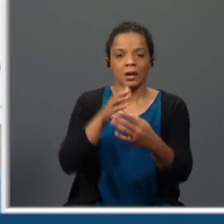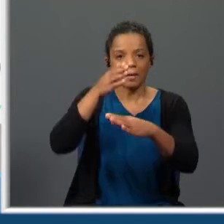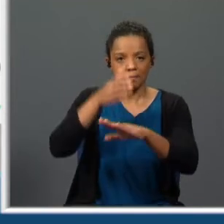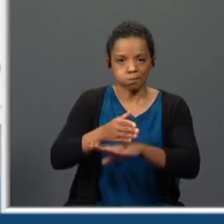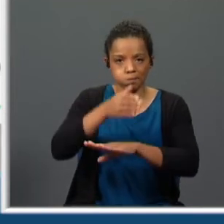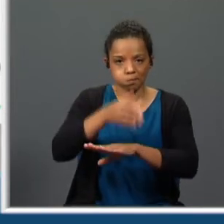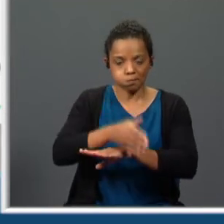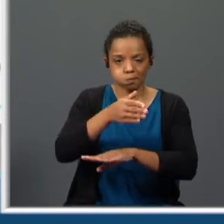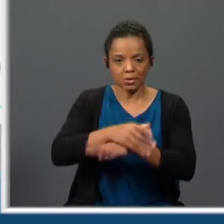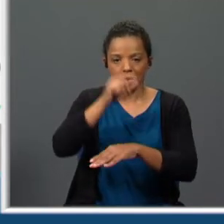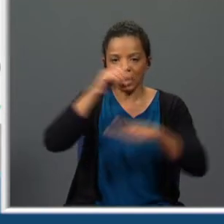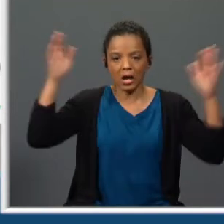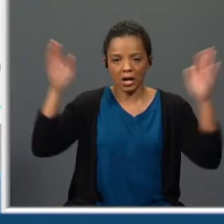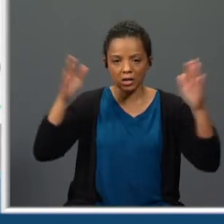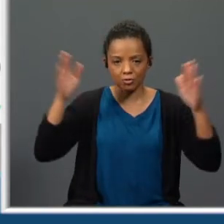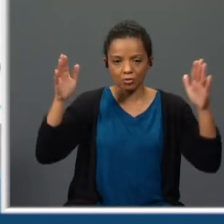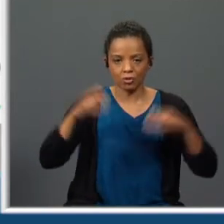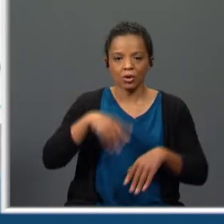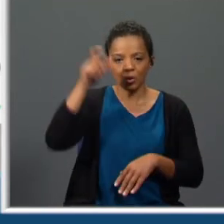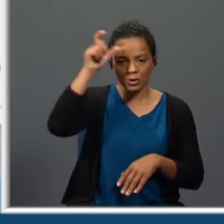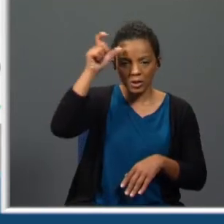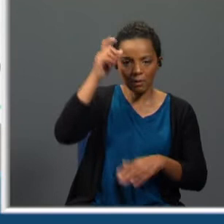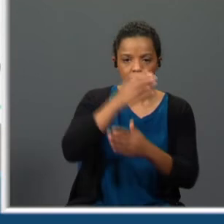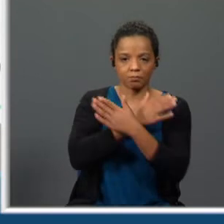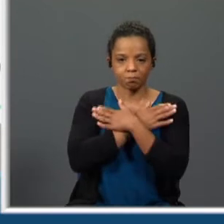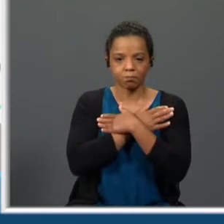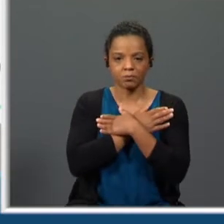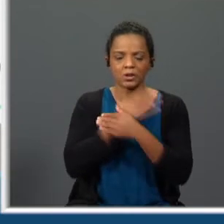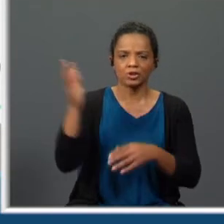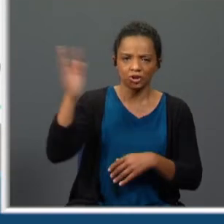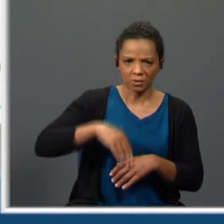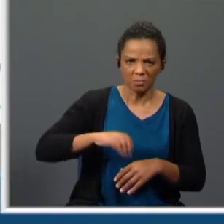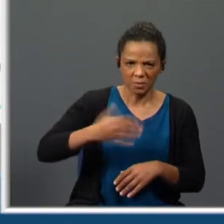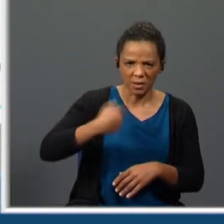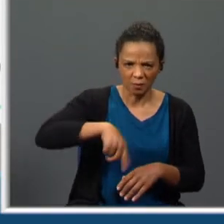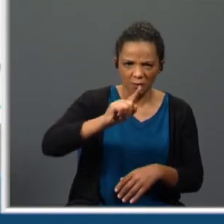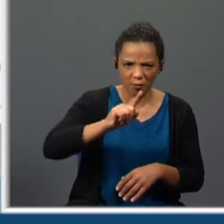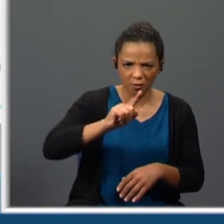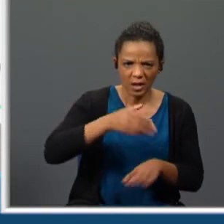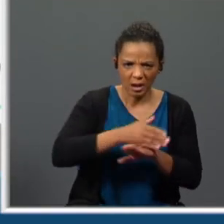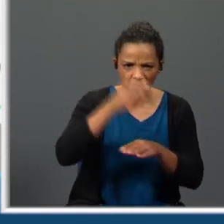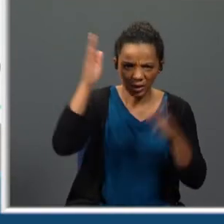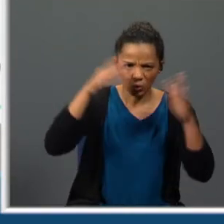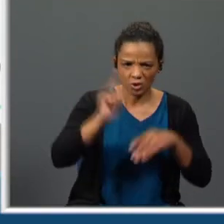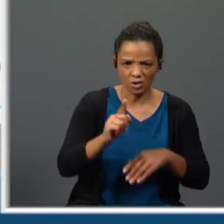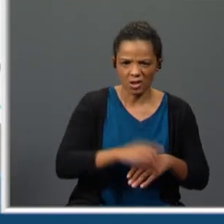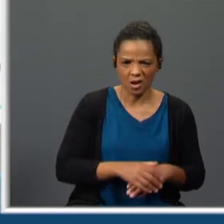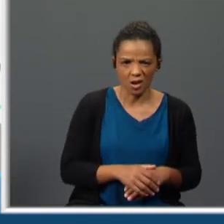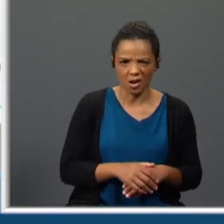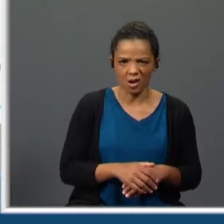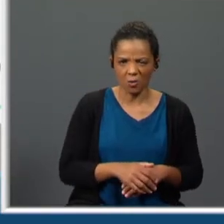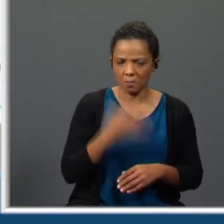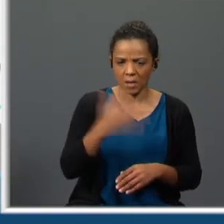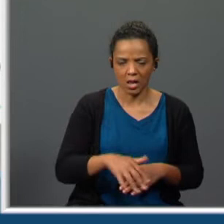o diabo e companheiro chamam-na e dizem-lhe que entre ela dirigiu-se primeiro à barca do anjo claro que não portanto ali temos a primeira